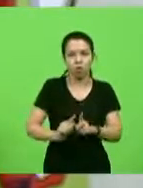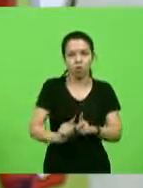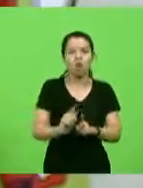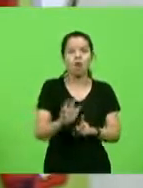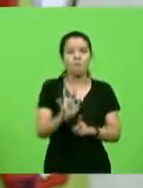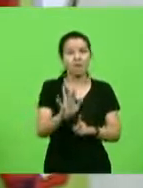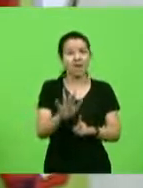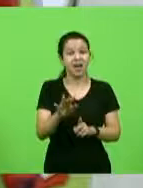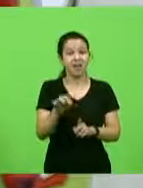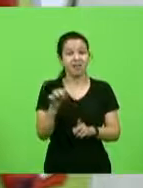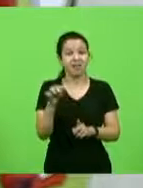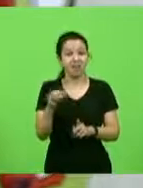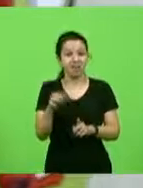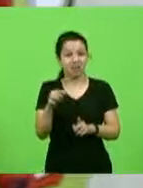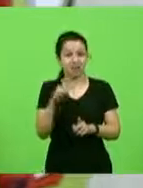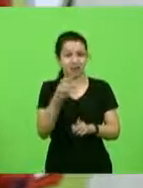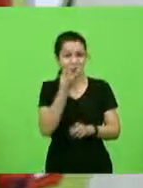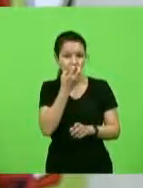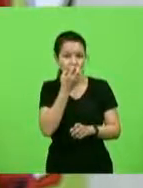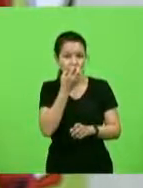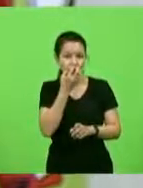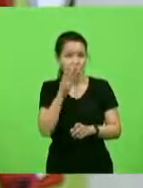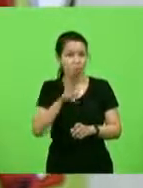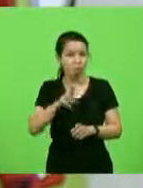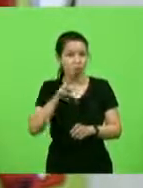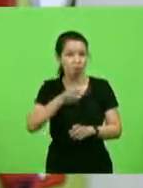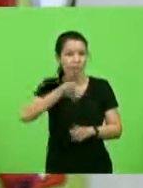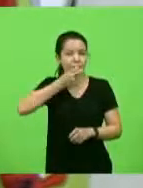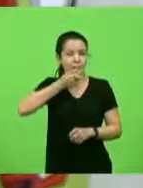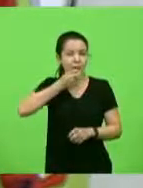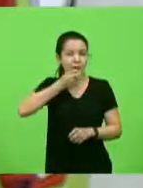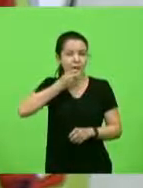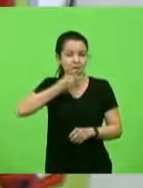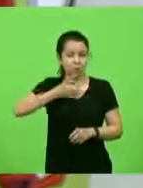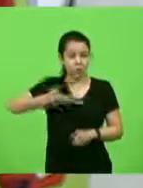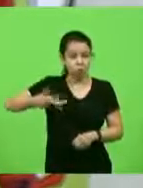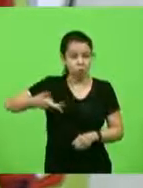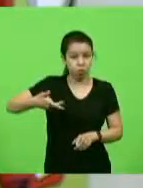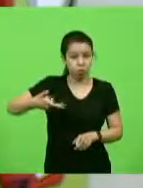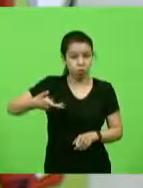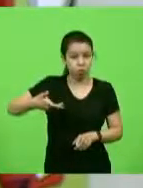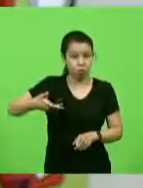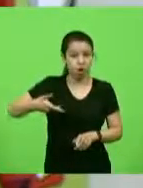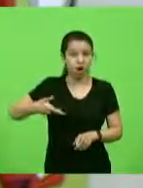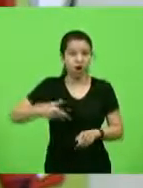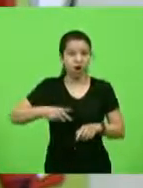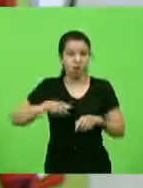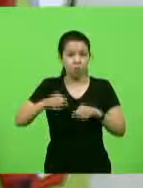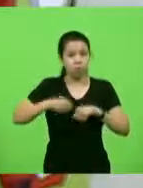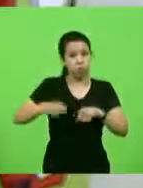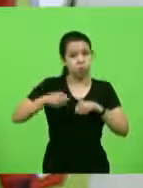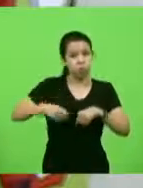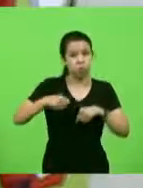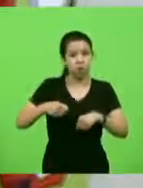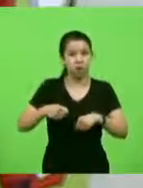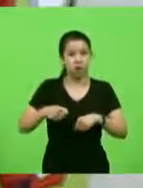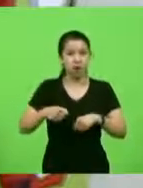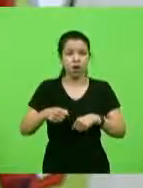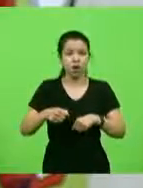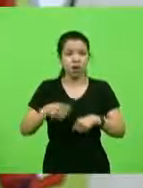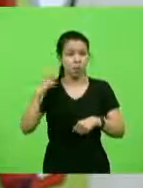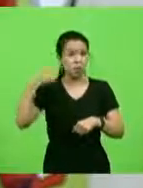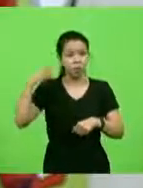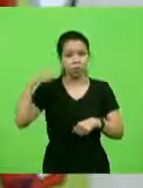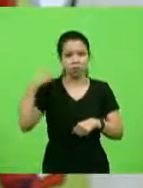princípios ativos para acelerar a corrida, então eles ficam enlouquecidos. Só que o cachorro ele não corre porque ele quer correr, ele corre